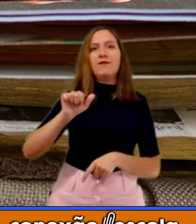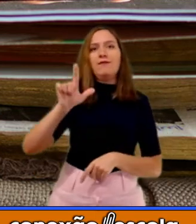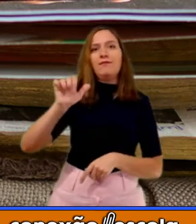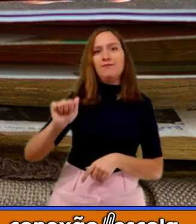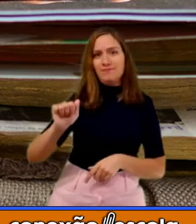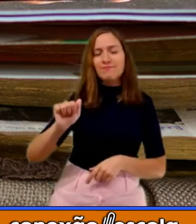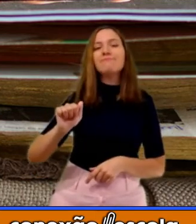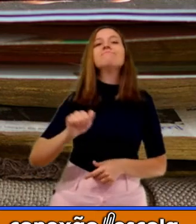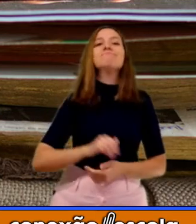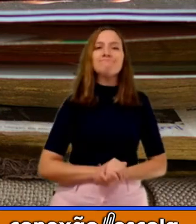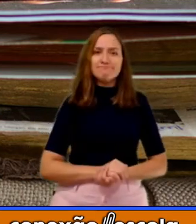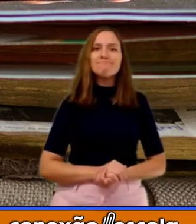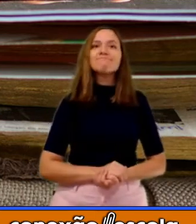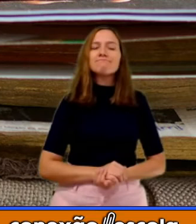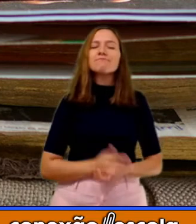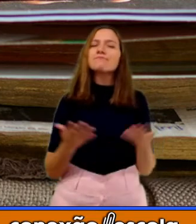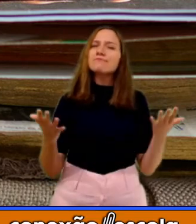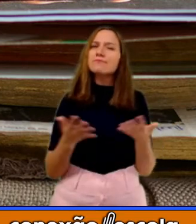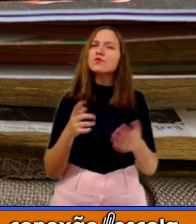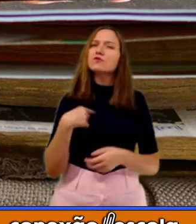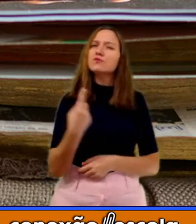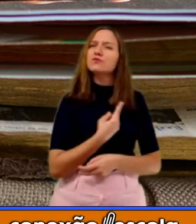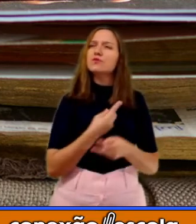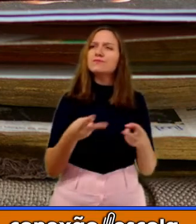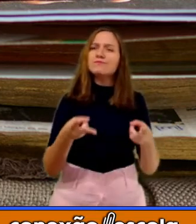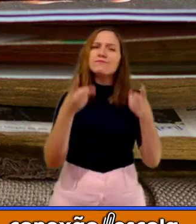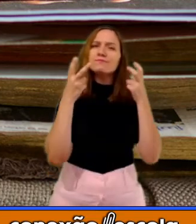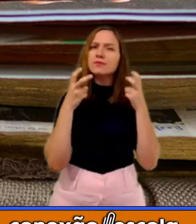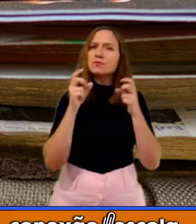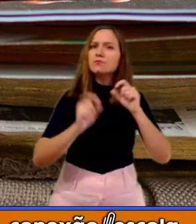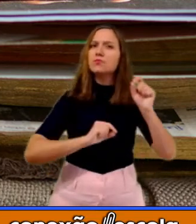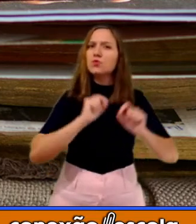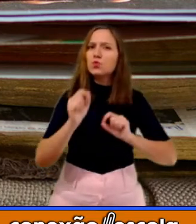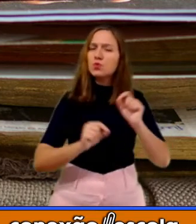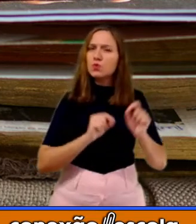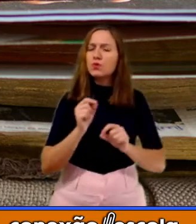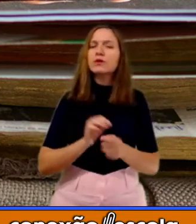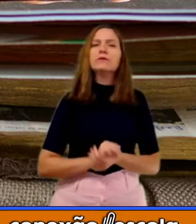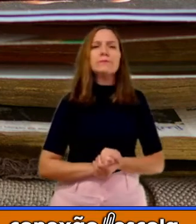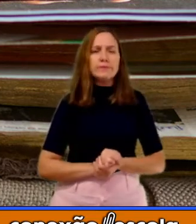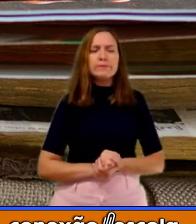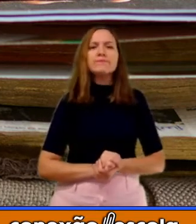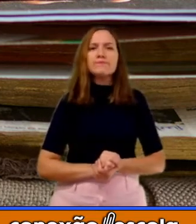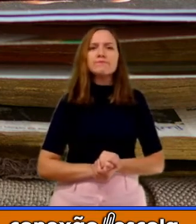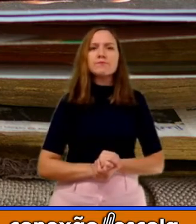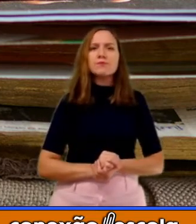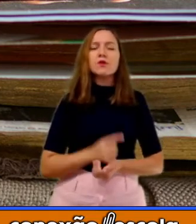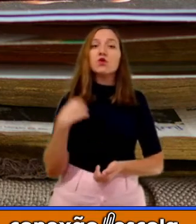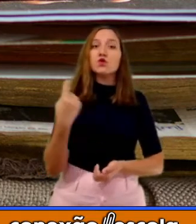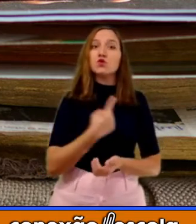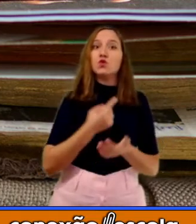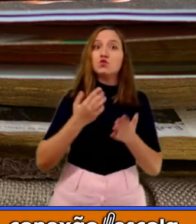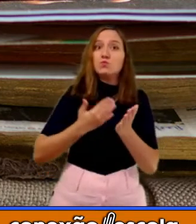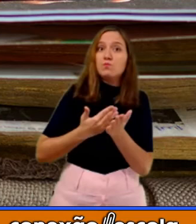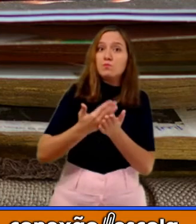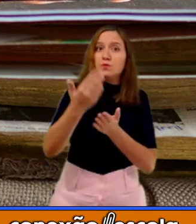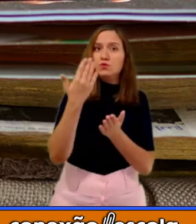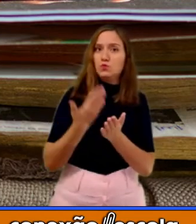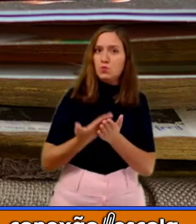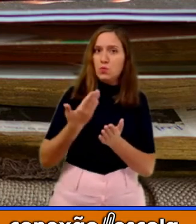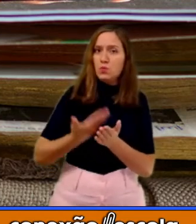Vamos observar que, quando nós começamos a nossa aula,